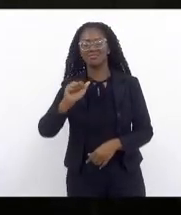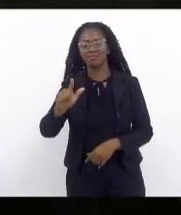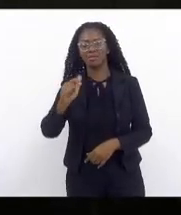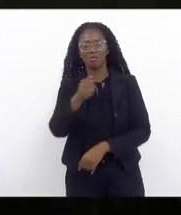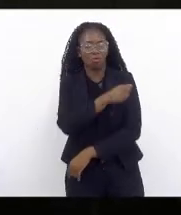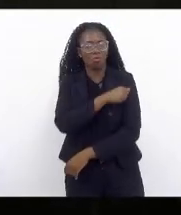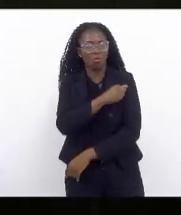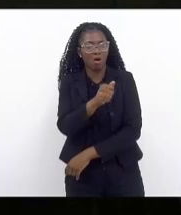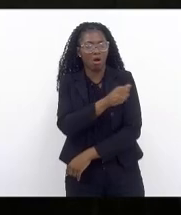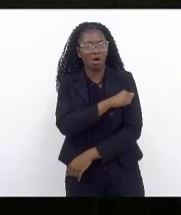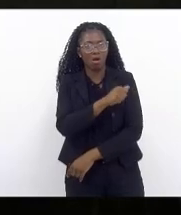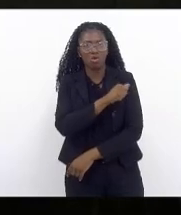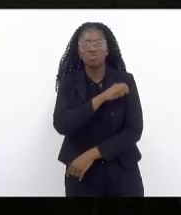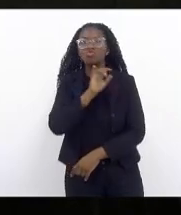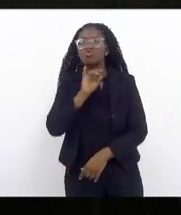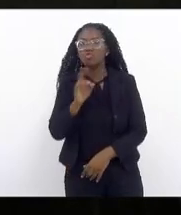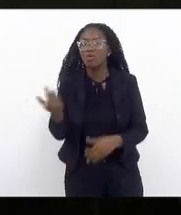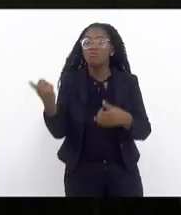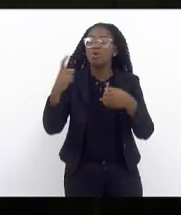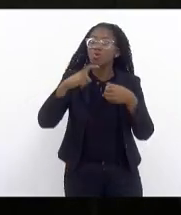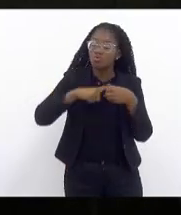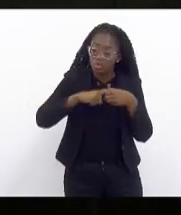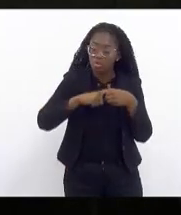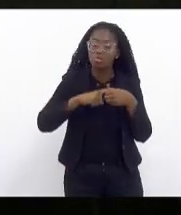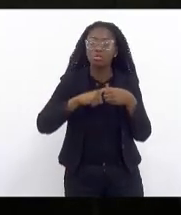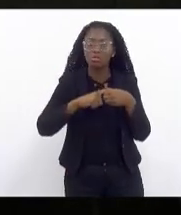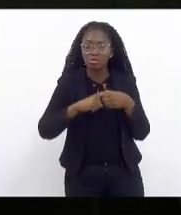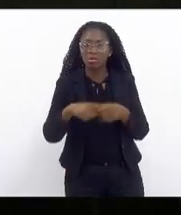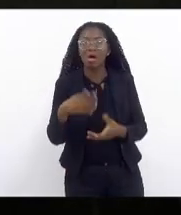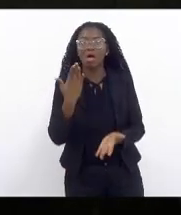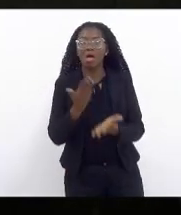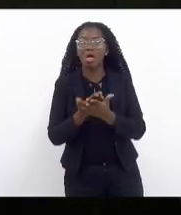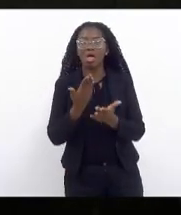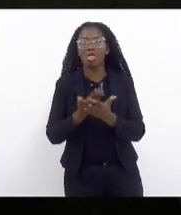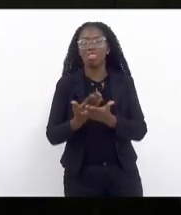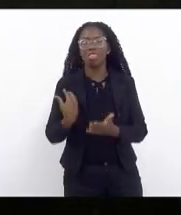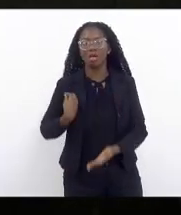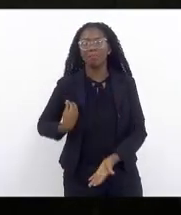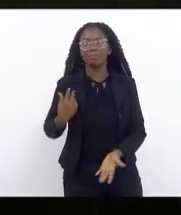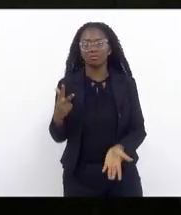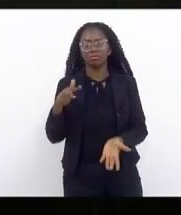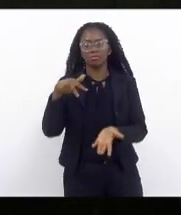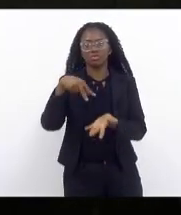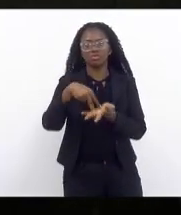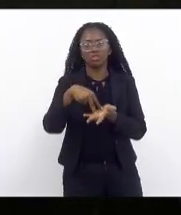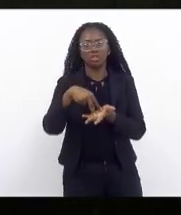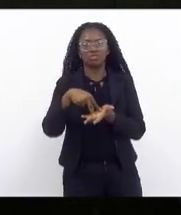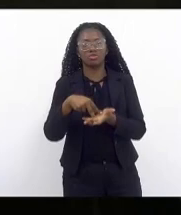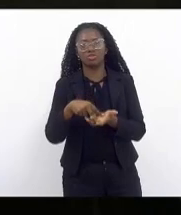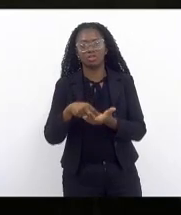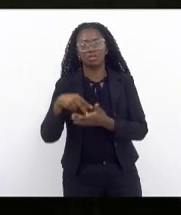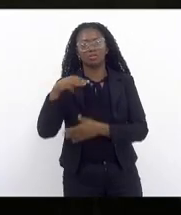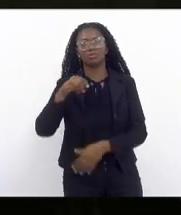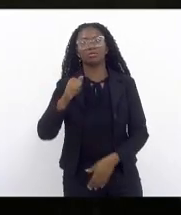que só irão retornar às aulas presenciais em março do ano que vem